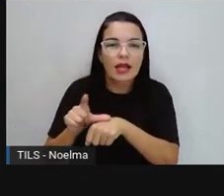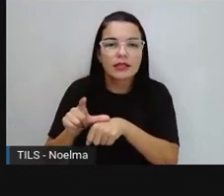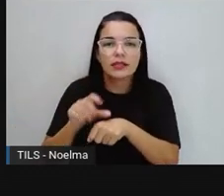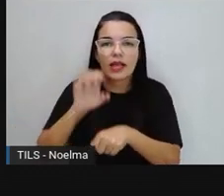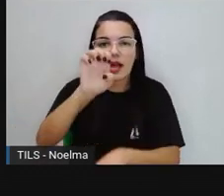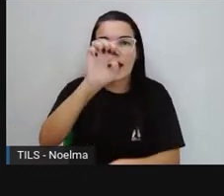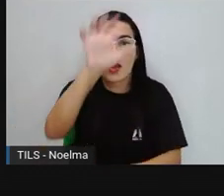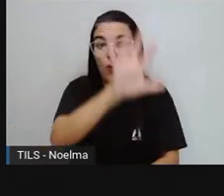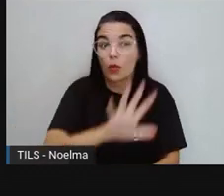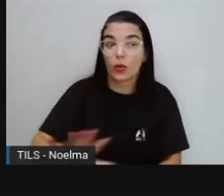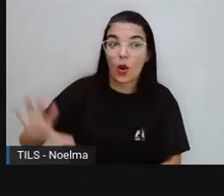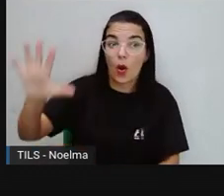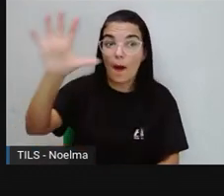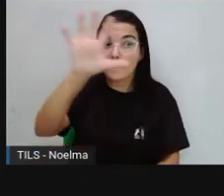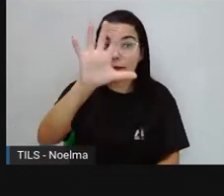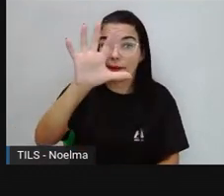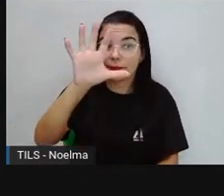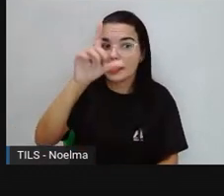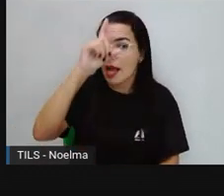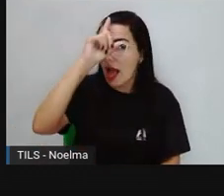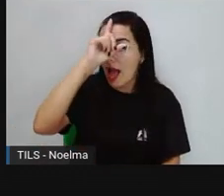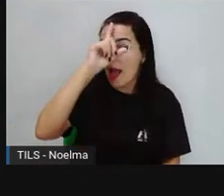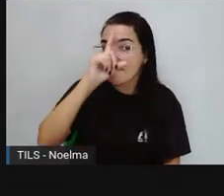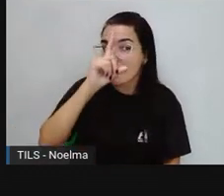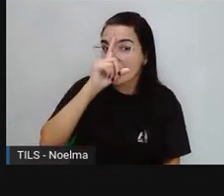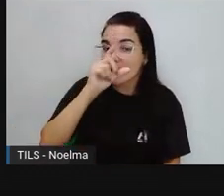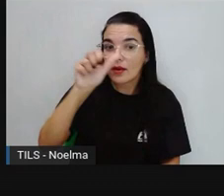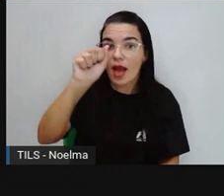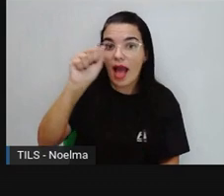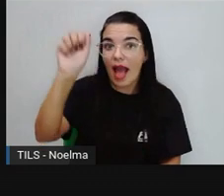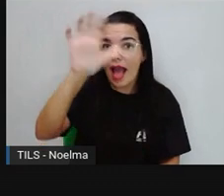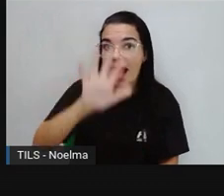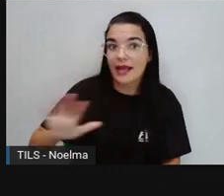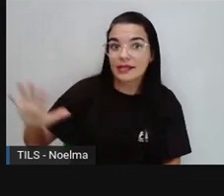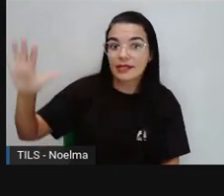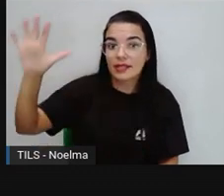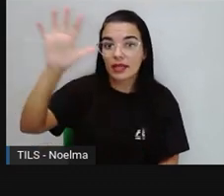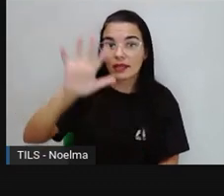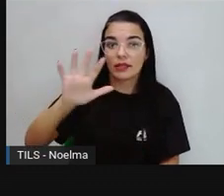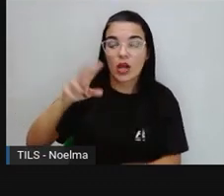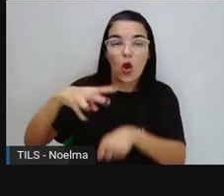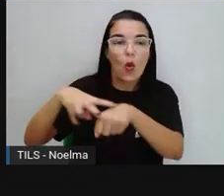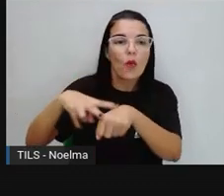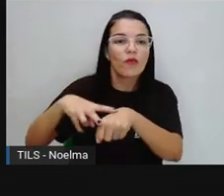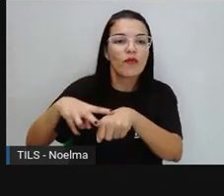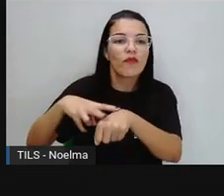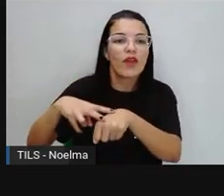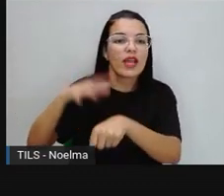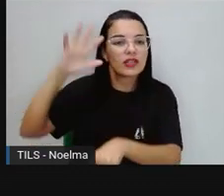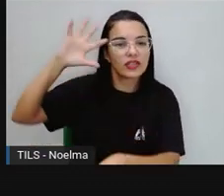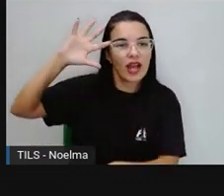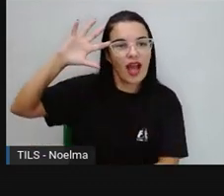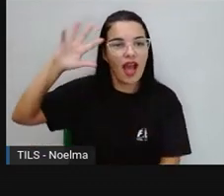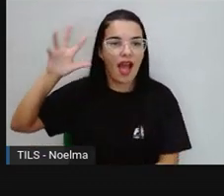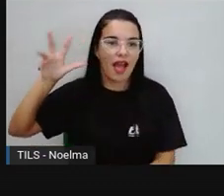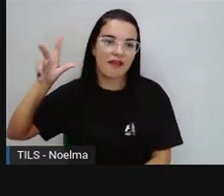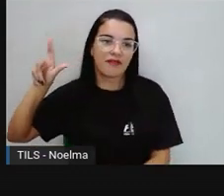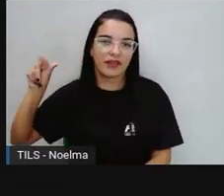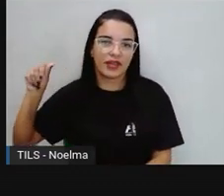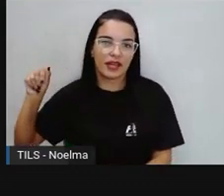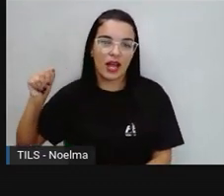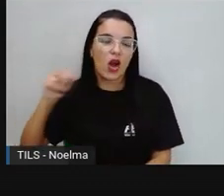Europa, o amarelo à Ásia, o verde aqui é a África,